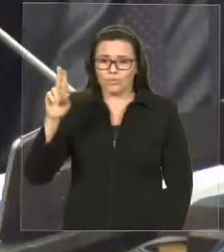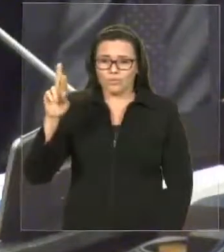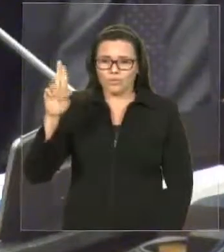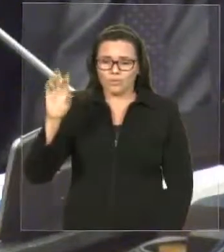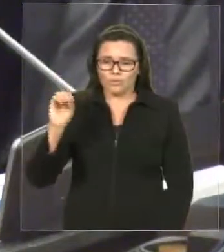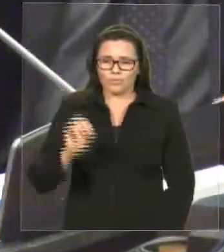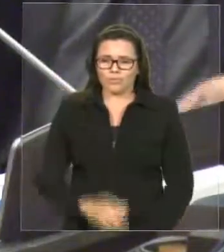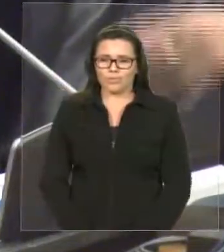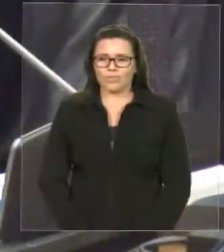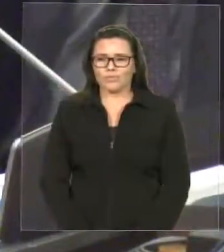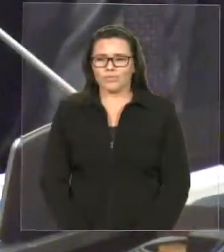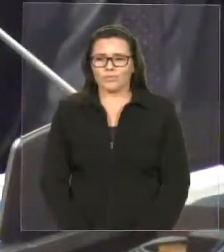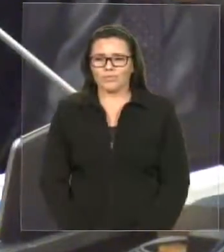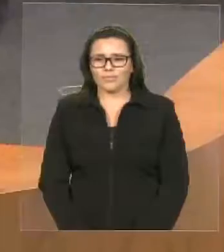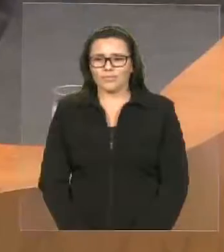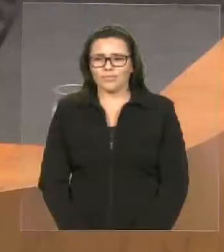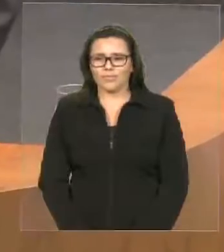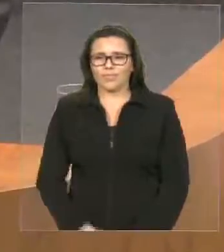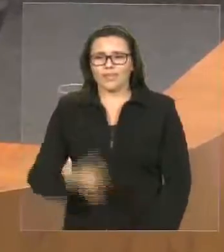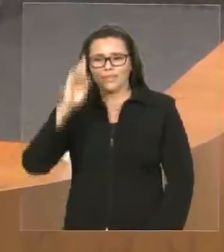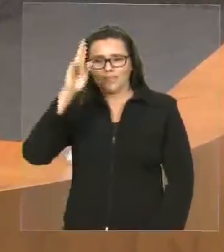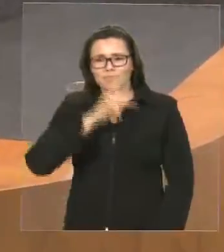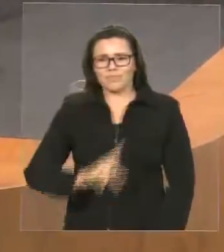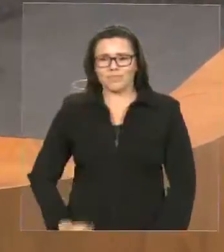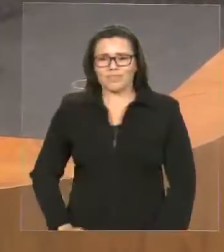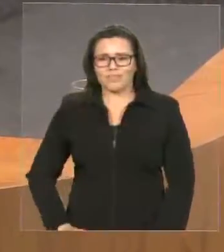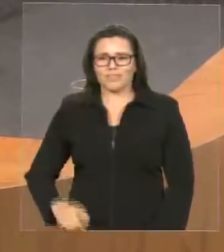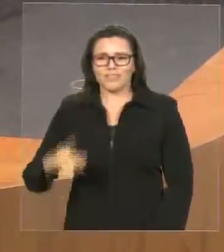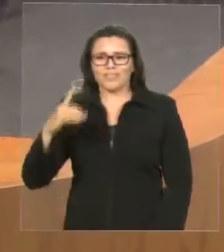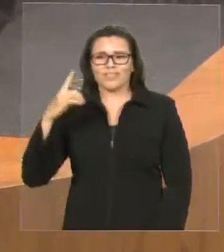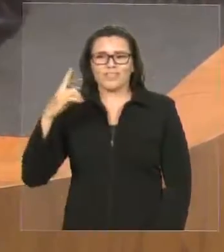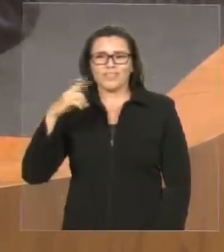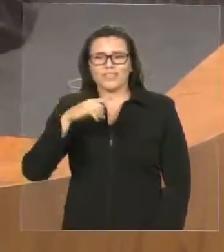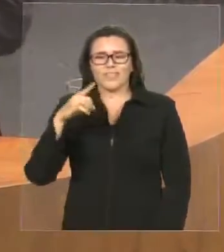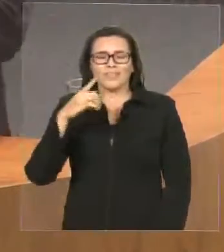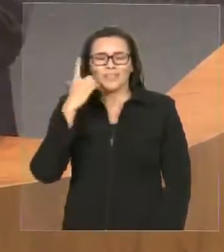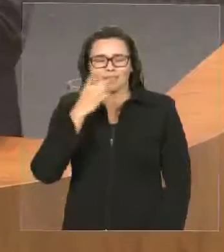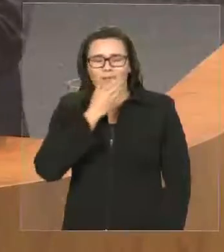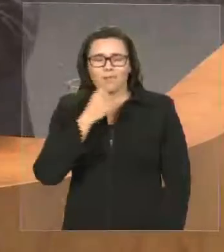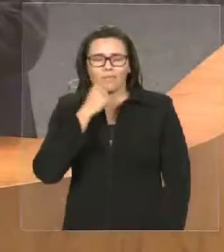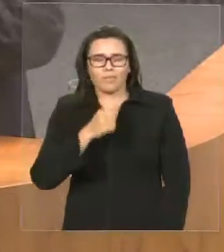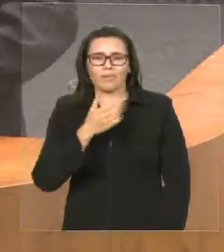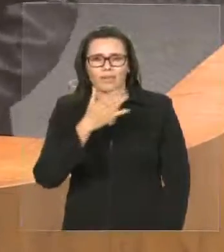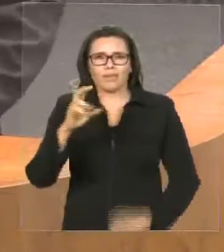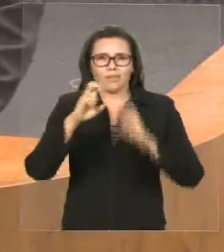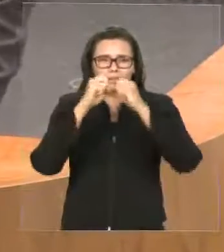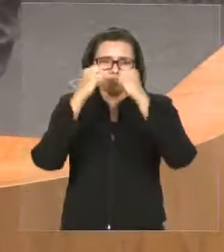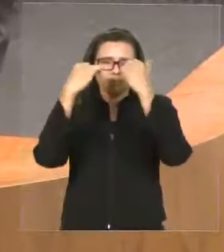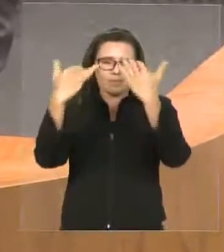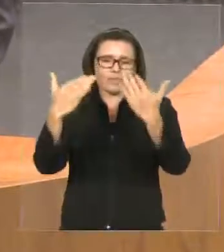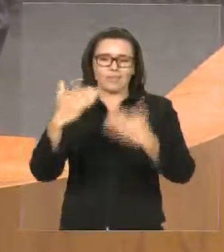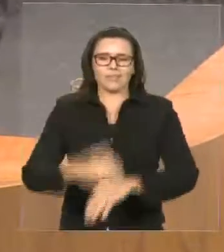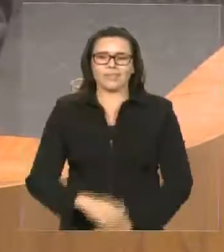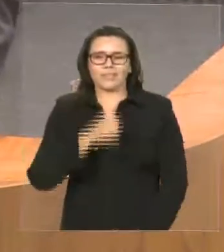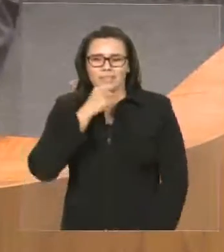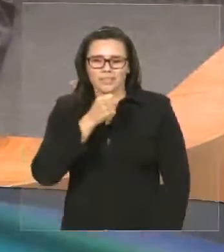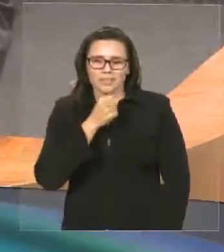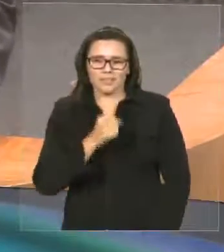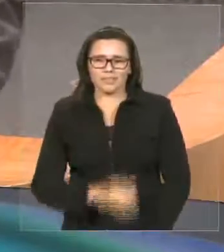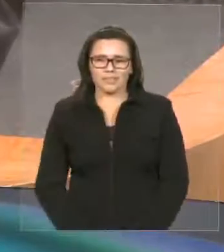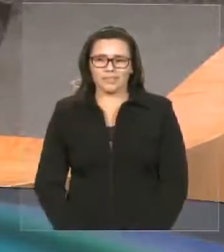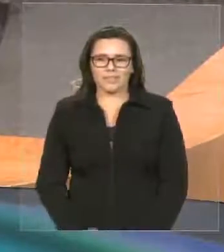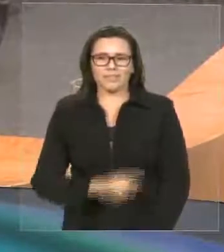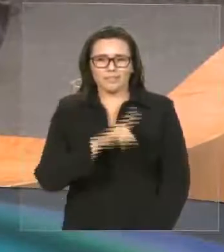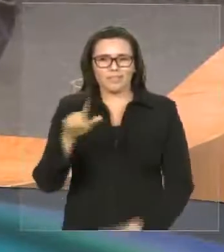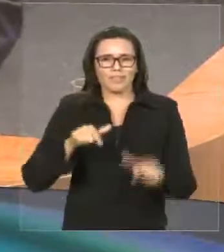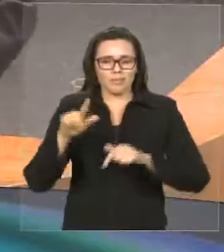Senhor presidente, senhoras e senhores deputados, membros da galeria, internautas, telespectadores da TV Assembleia, funcionários desse poder.